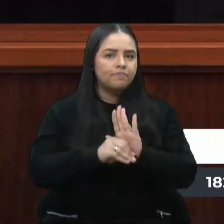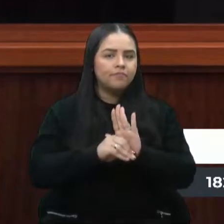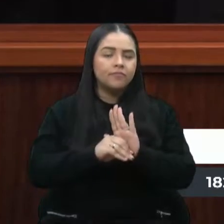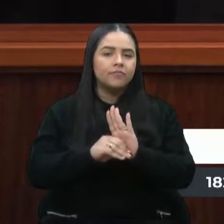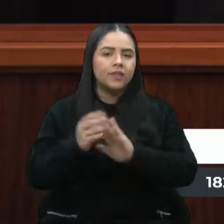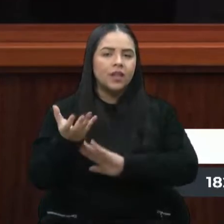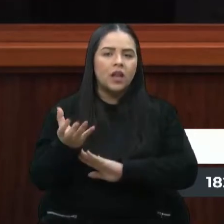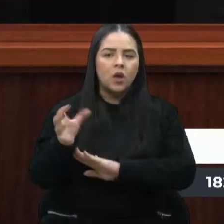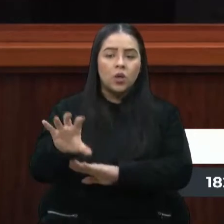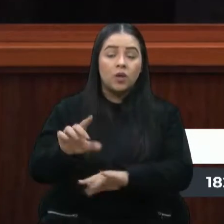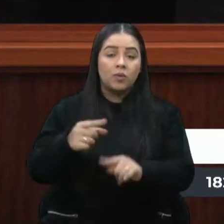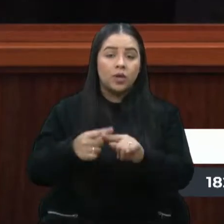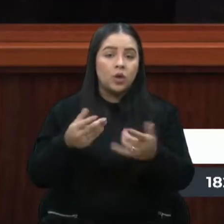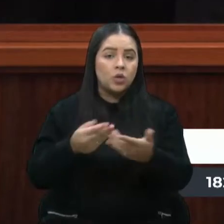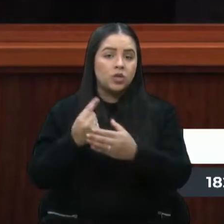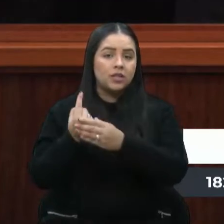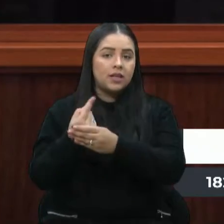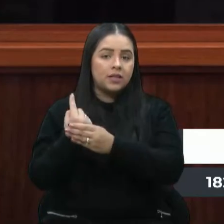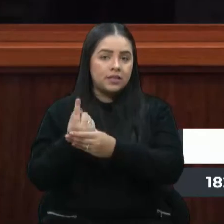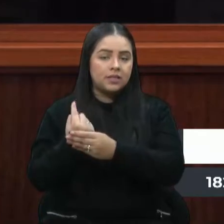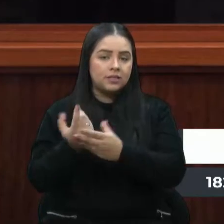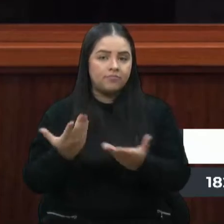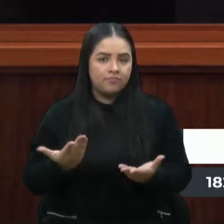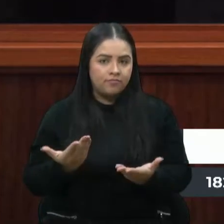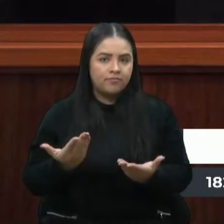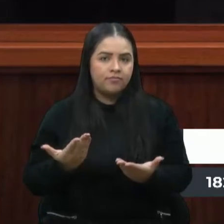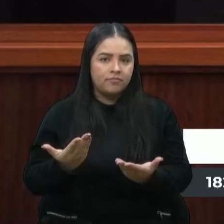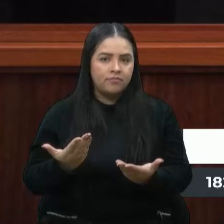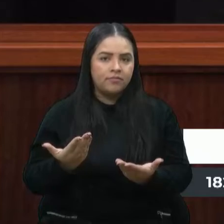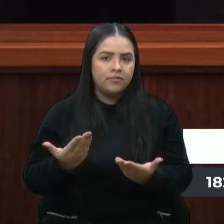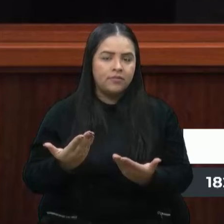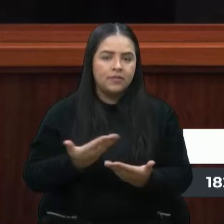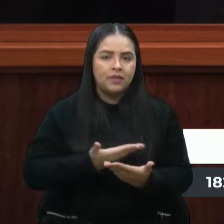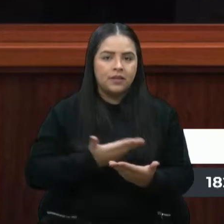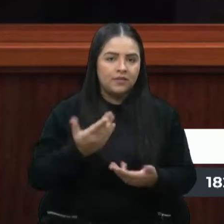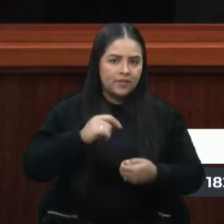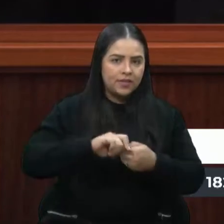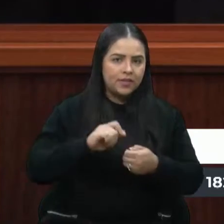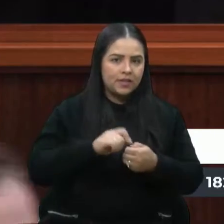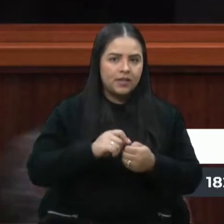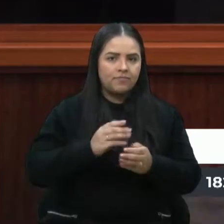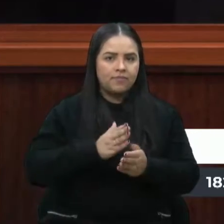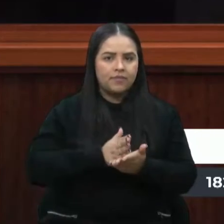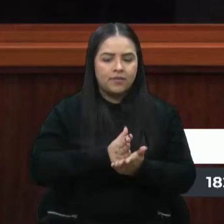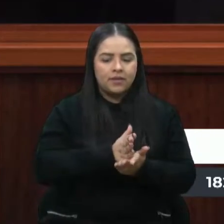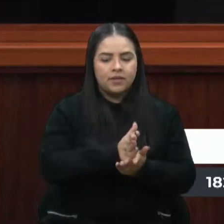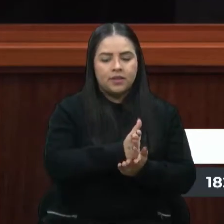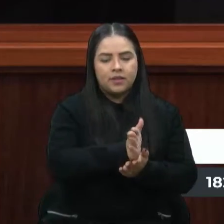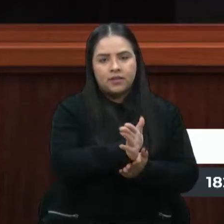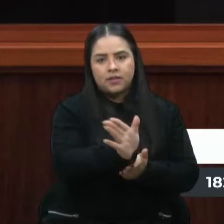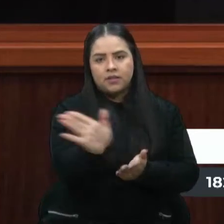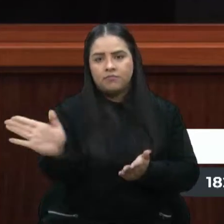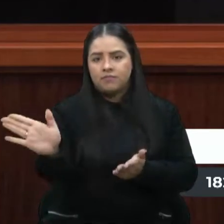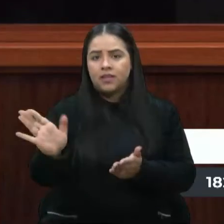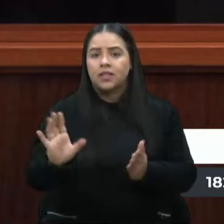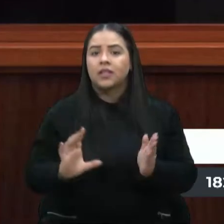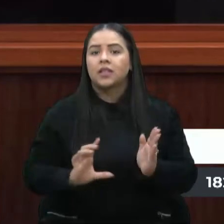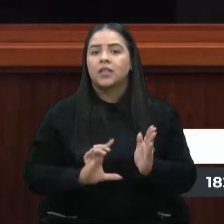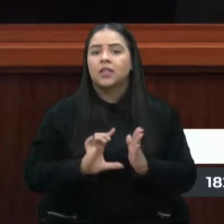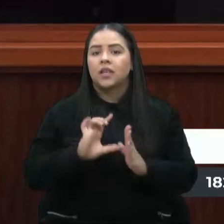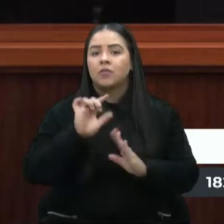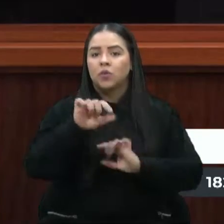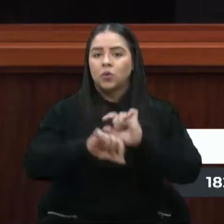porque hoje é os táxis. Os táxis vão fazer a conversão. Daqui a pouco, vai